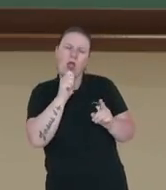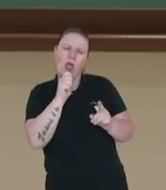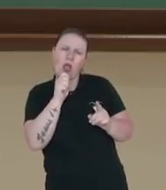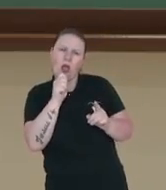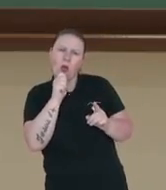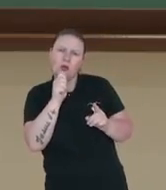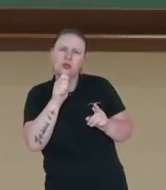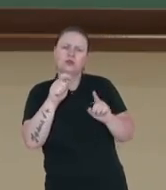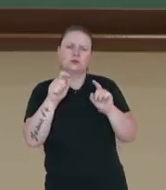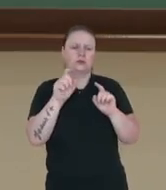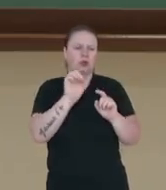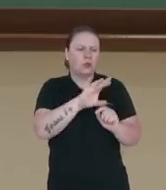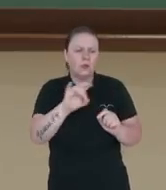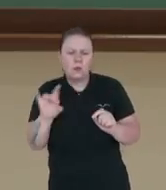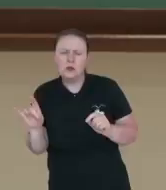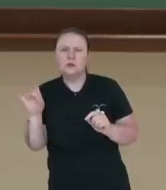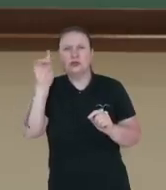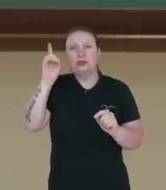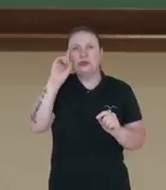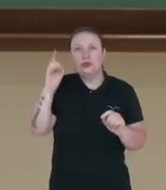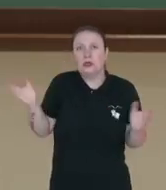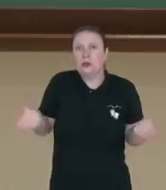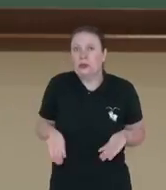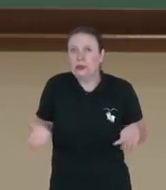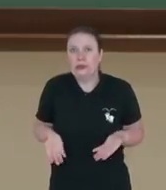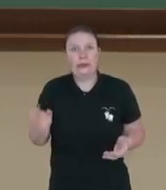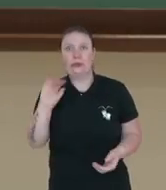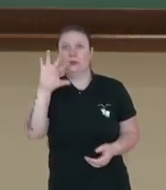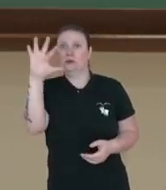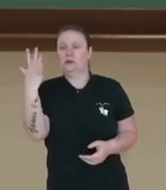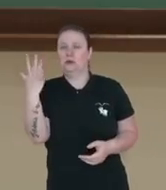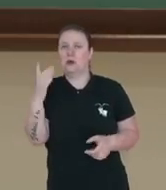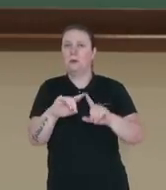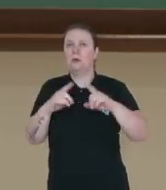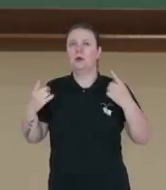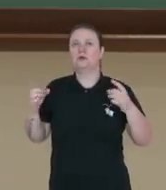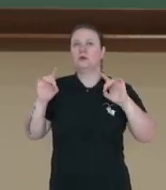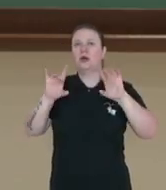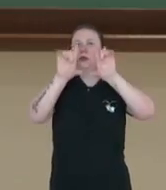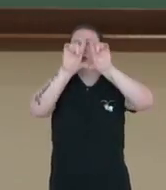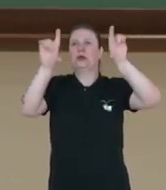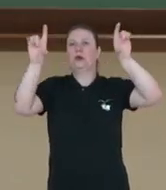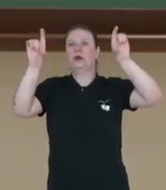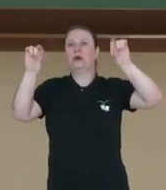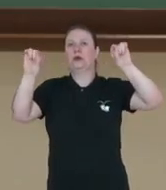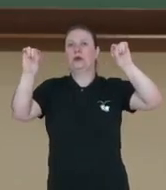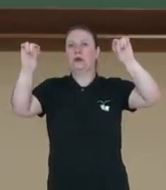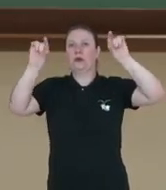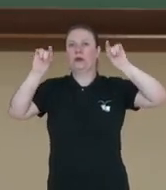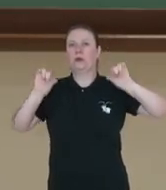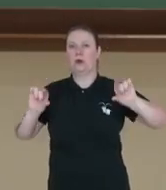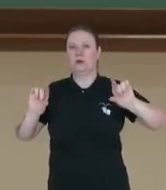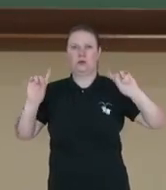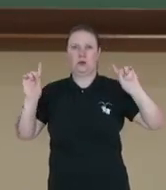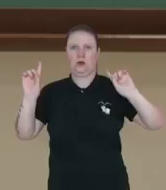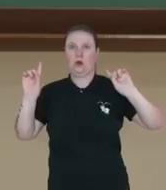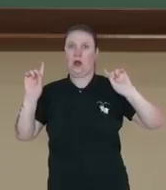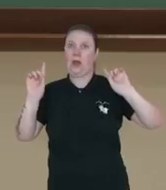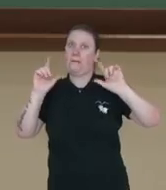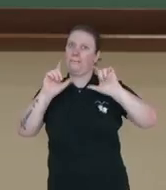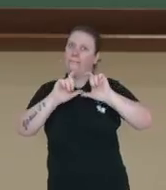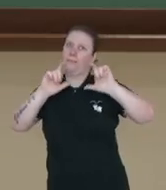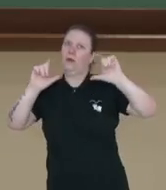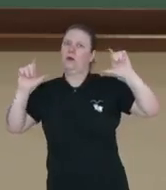do dia a dia, vai tratar de fatos atuais, só que não é um recorte no tempo específico, é um recorte do tempo um pouco maior.